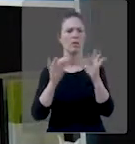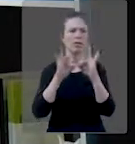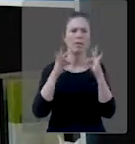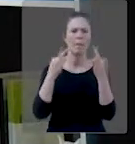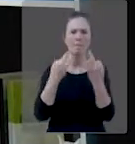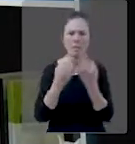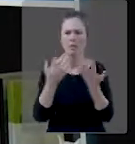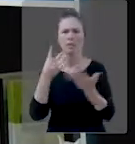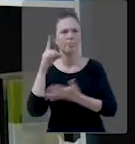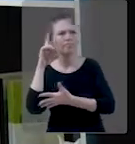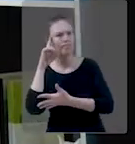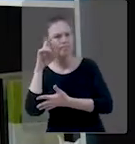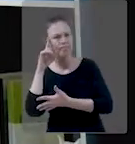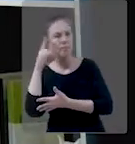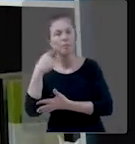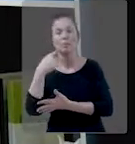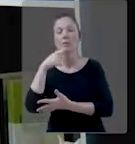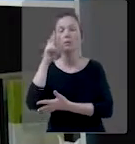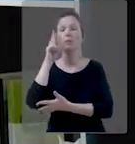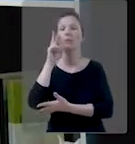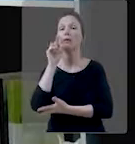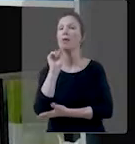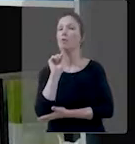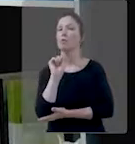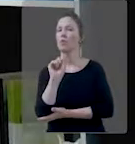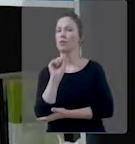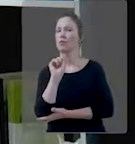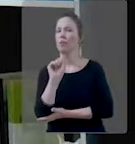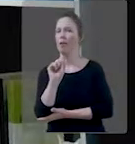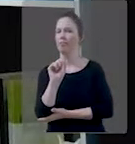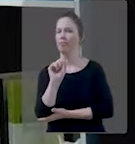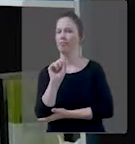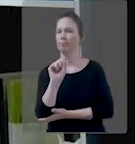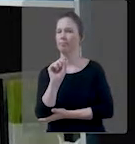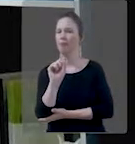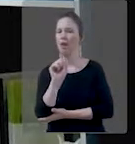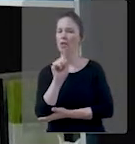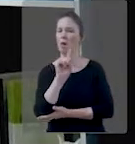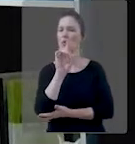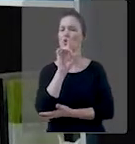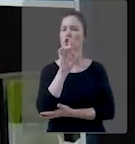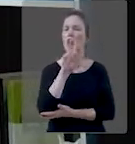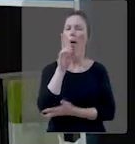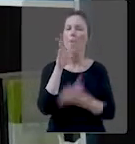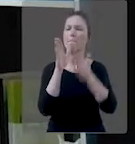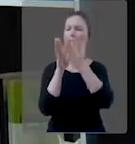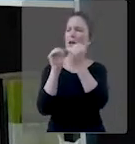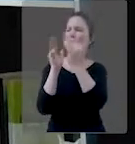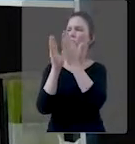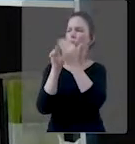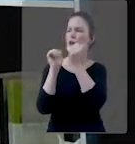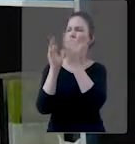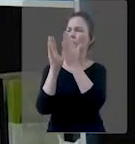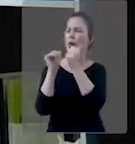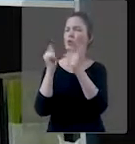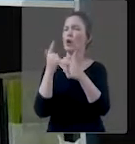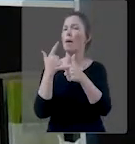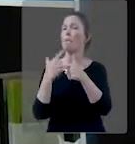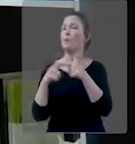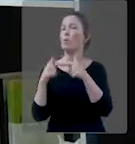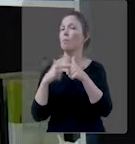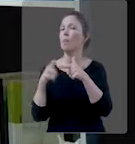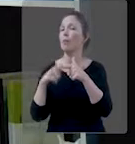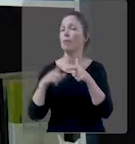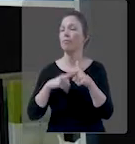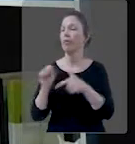das famílias, na rotina de todo mundo, lembrar não só das coisas ruins que acontecem, porque a gente tem a tendência